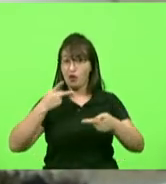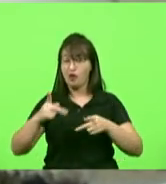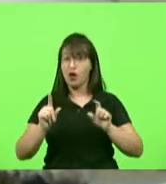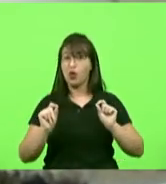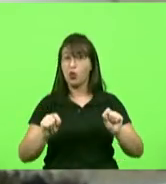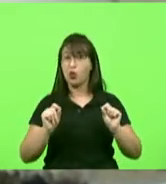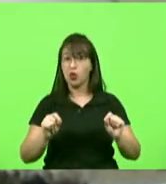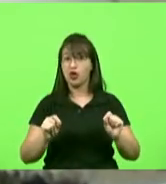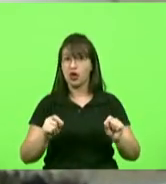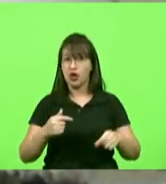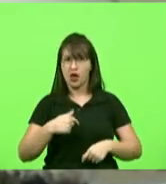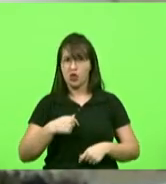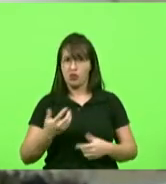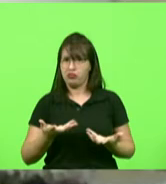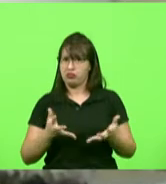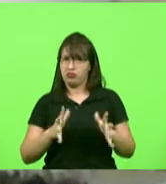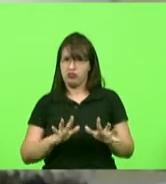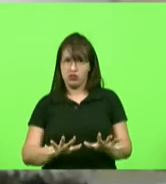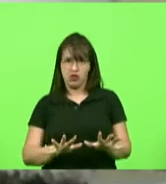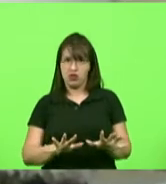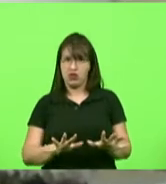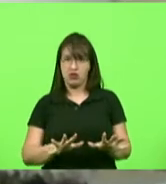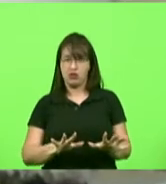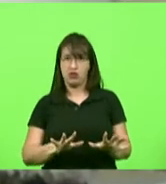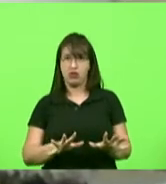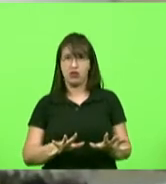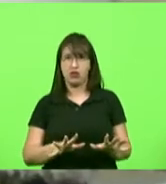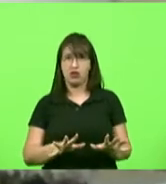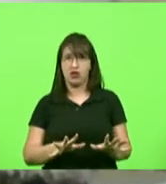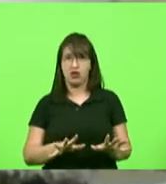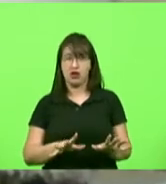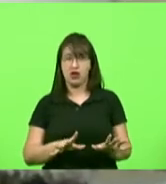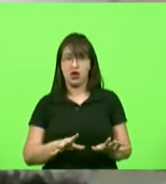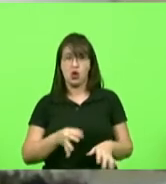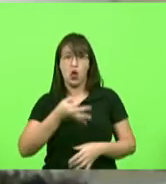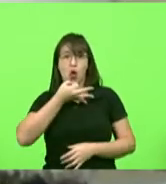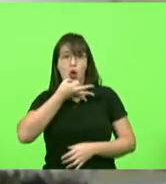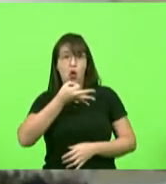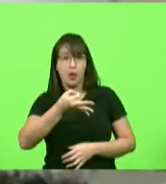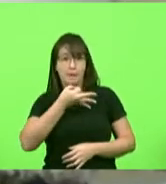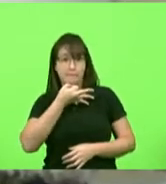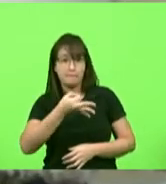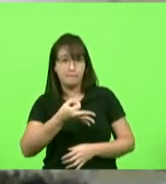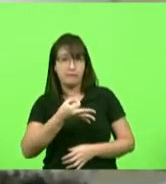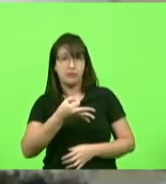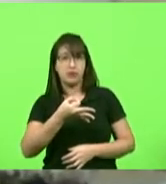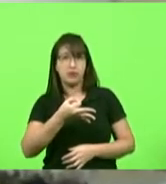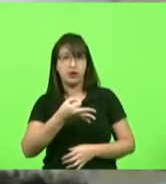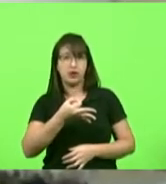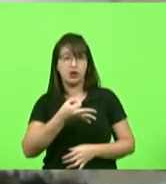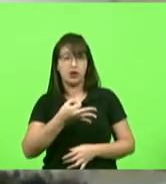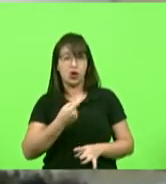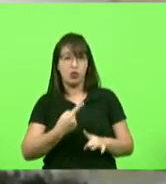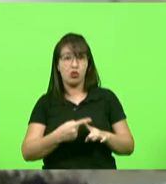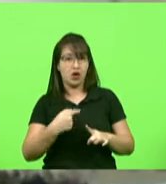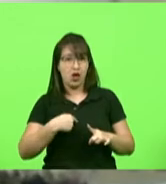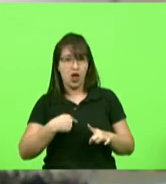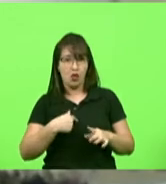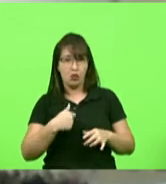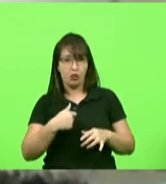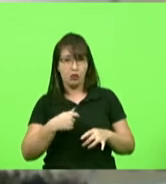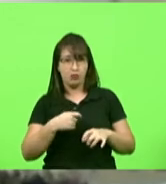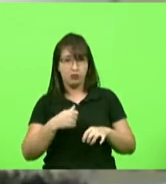tem a pretensão de fazer opiniões emitir opiniões porque eu não sou médica